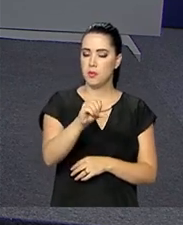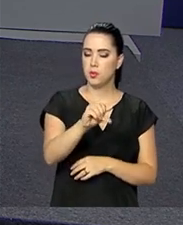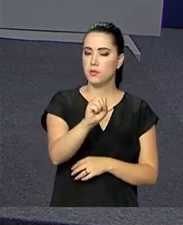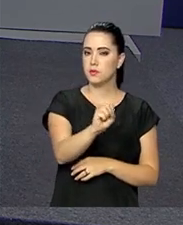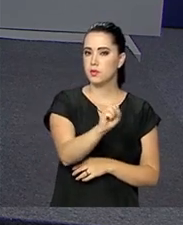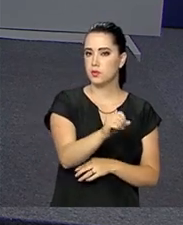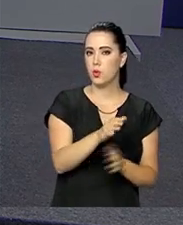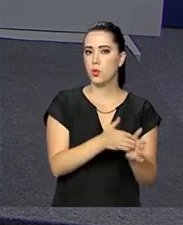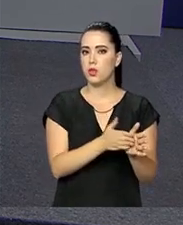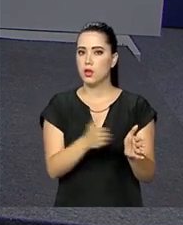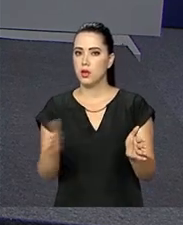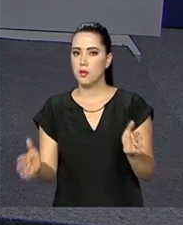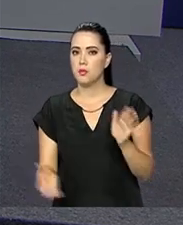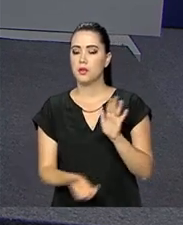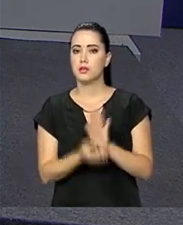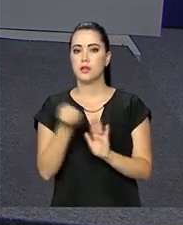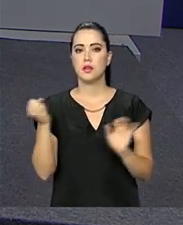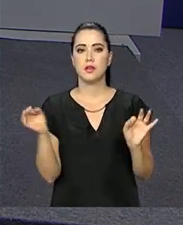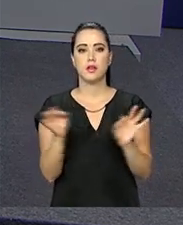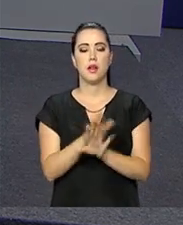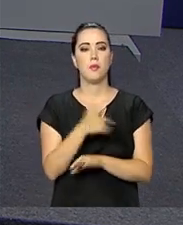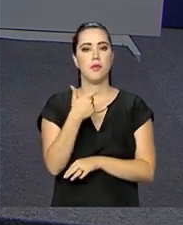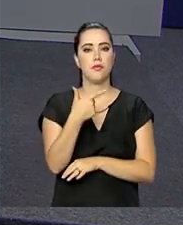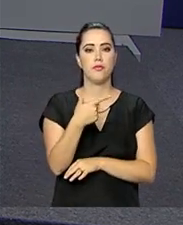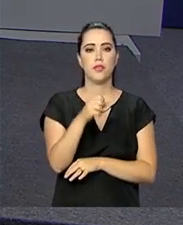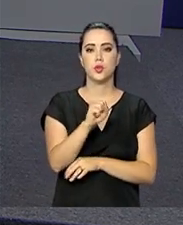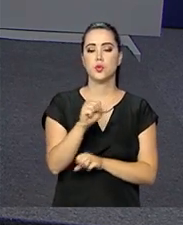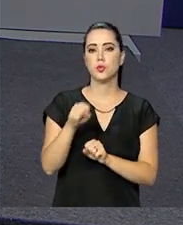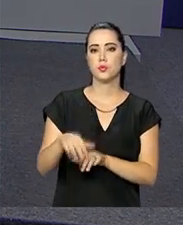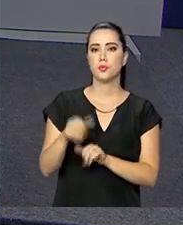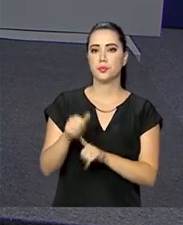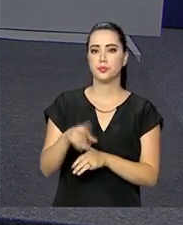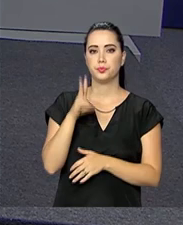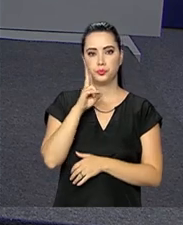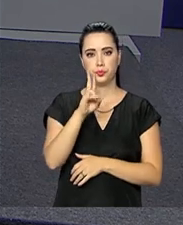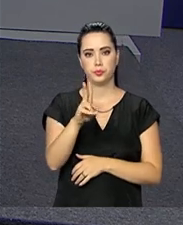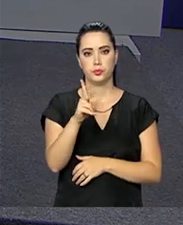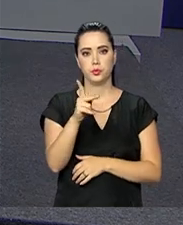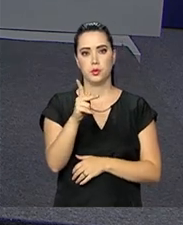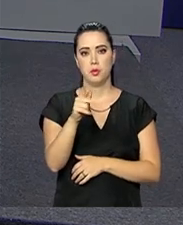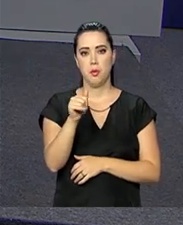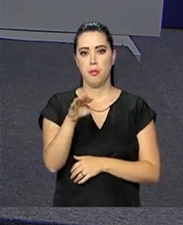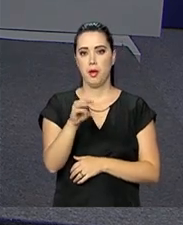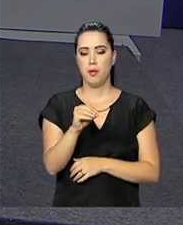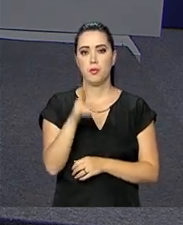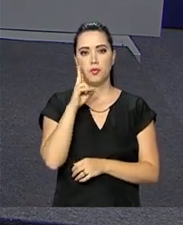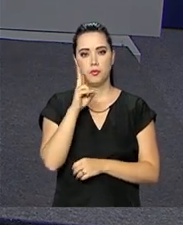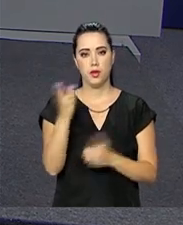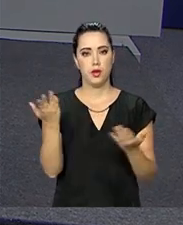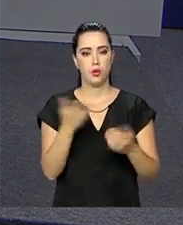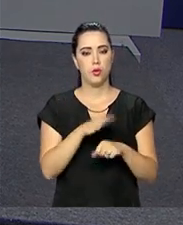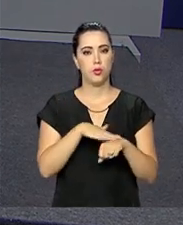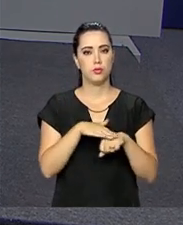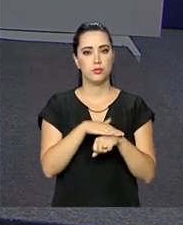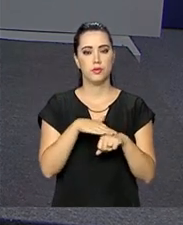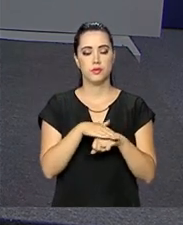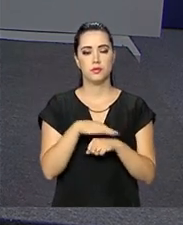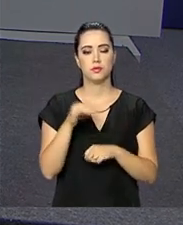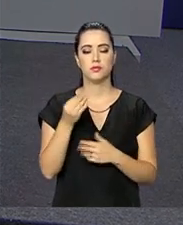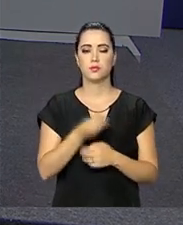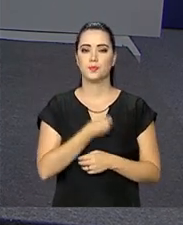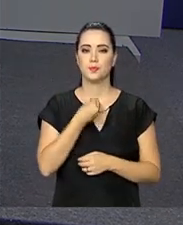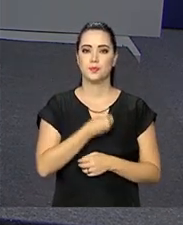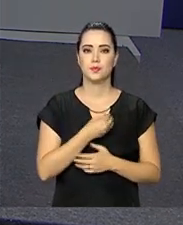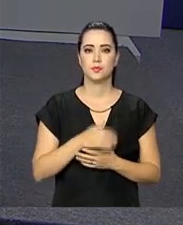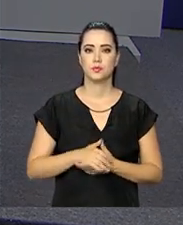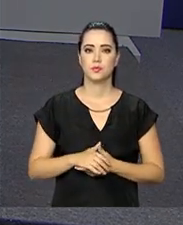O prazo para sacar os recursos termina no dia 28 de setembro. O repórter Pablo Mundim conversa agora com a gente ao vivo sobre esse